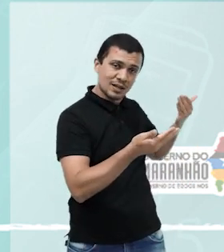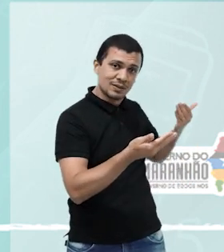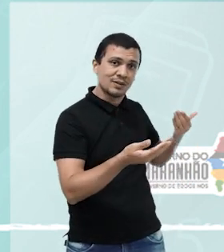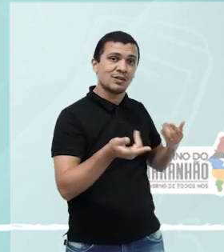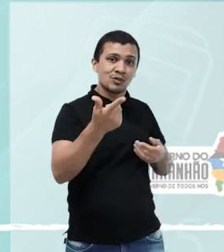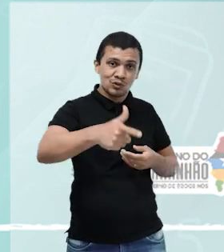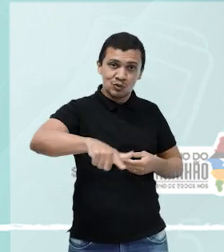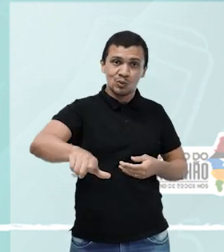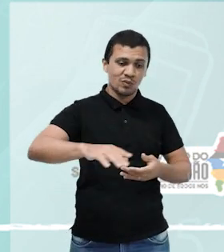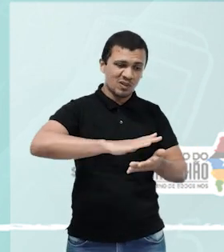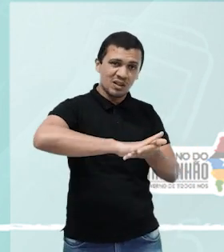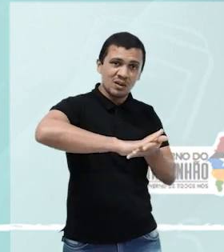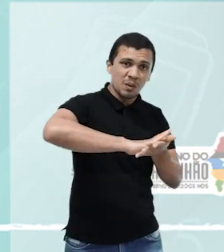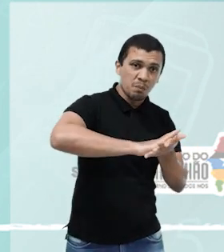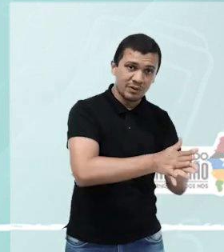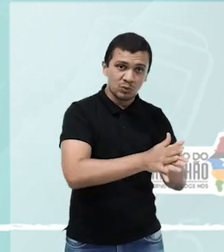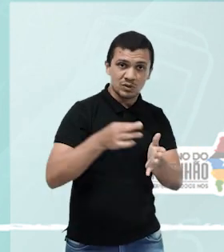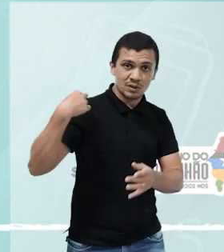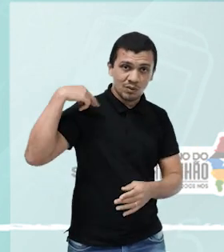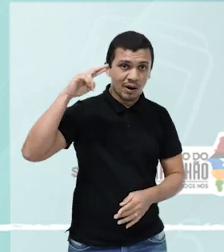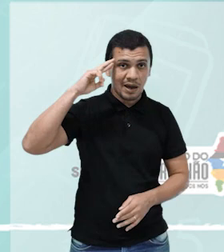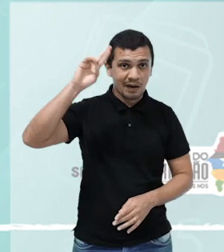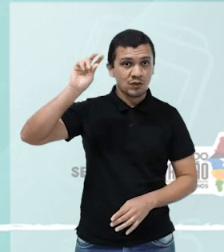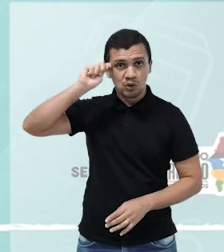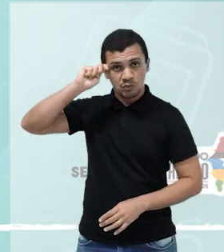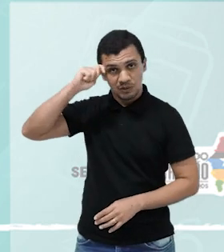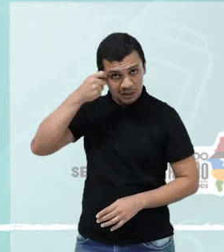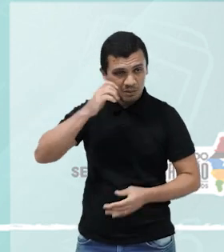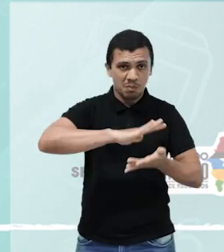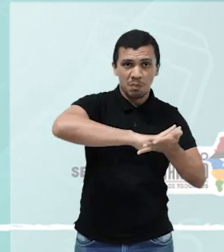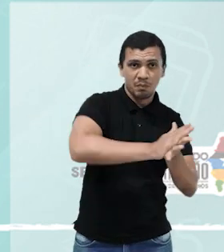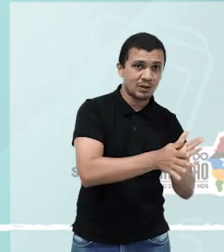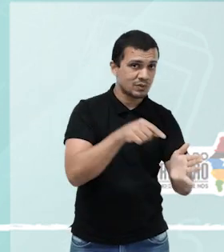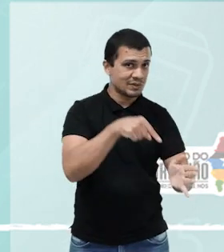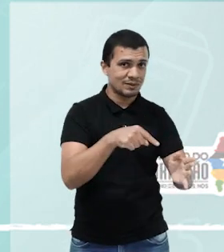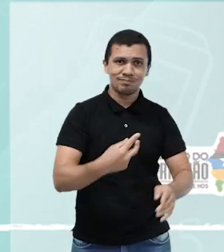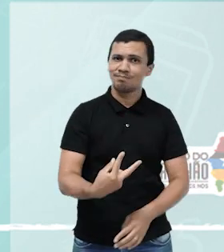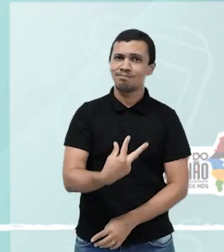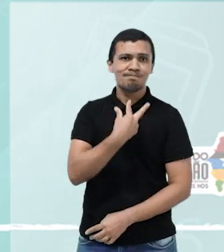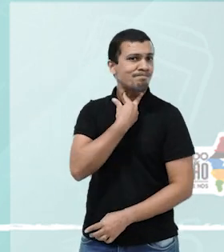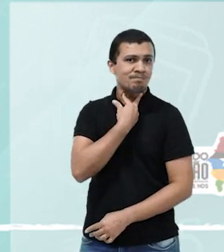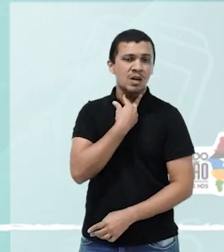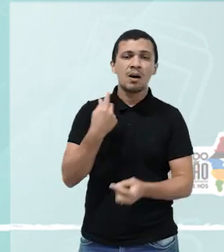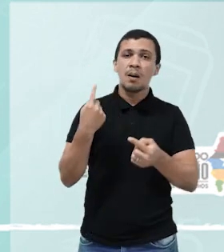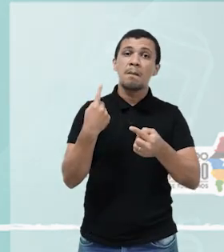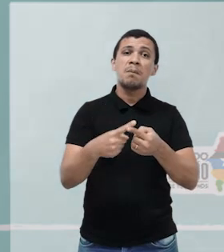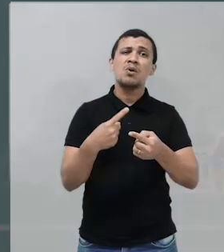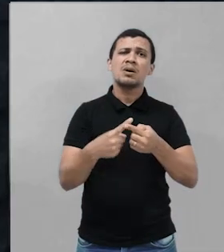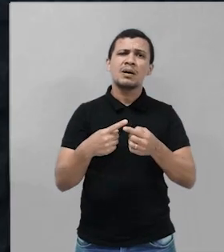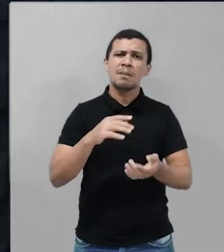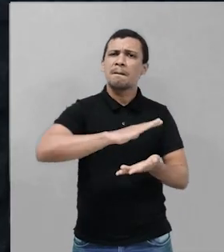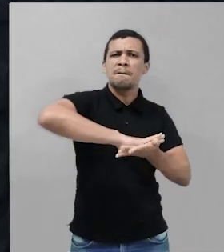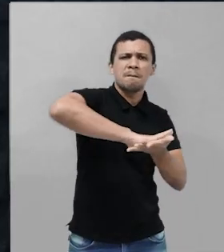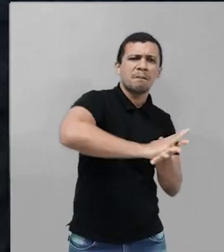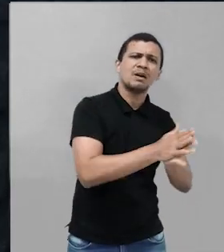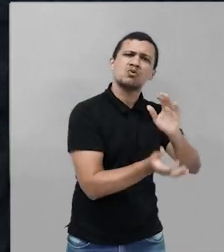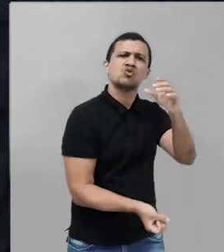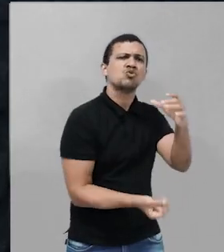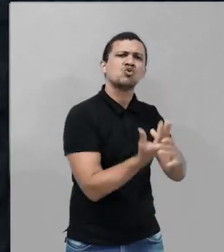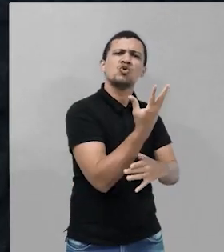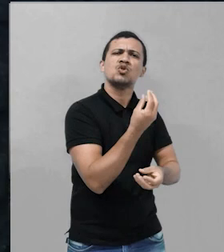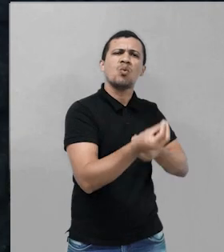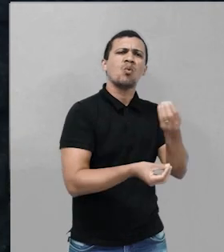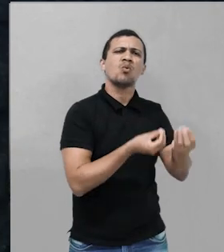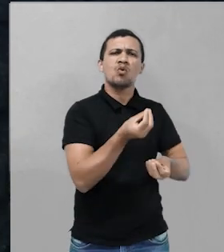de vocês no que trata das religiões de matriz africana. Por quê? Porque o preconceito foi criado a partir de uma